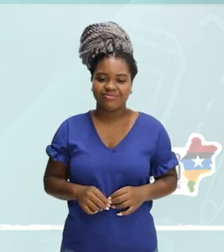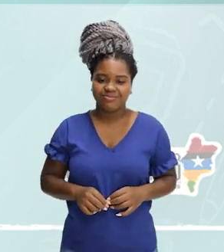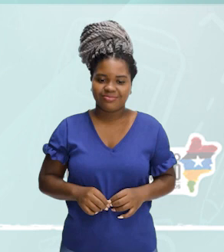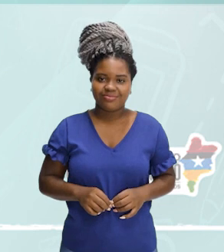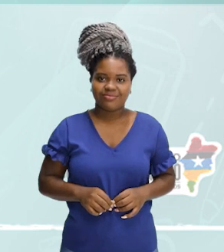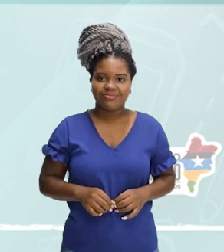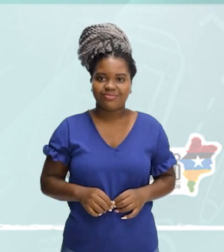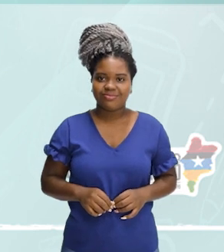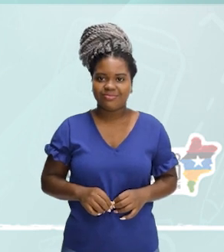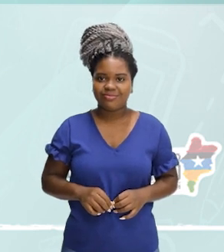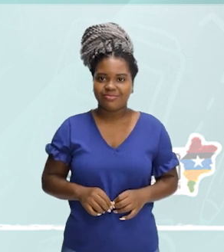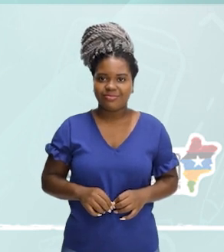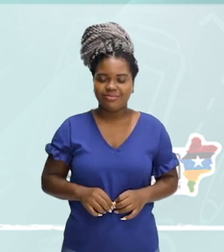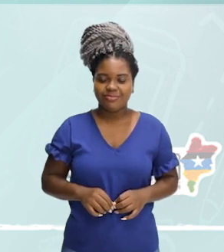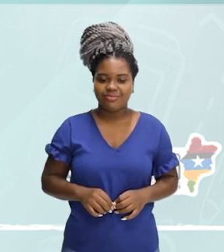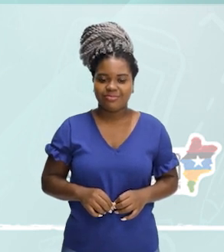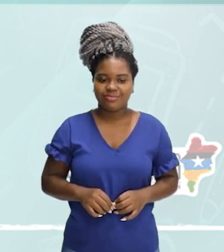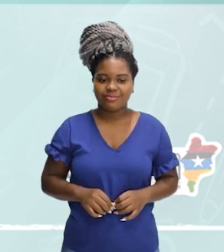palavra Ásia.